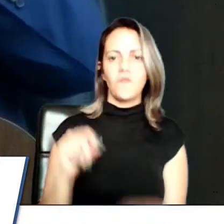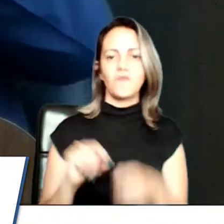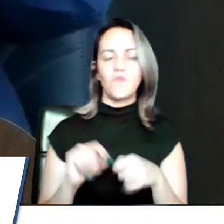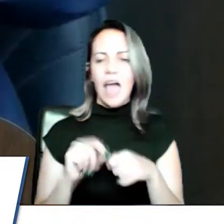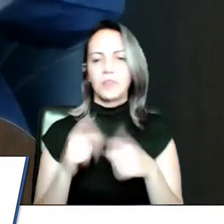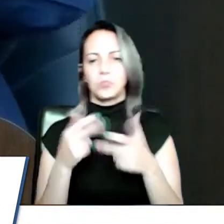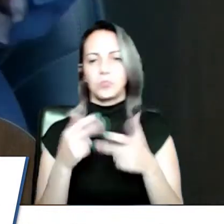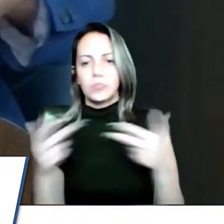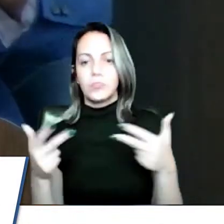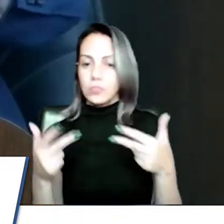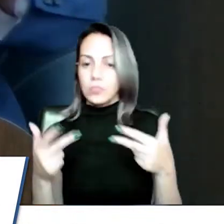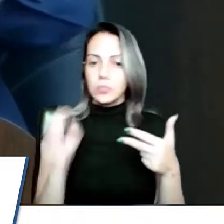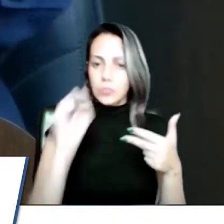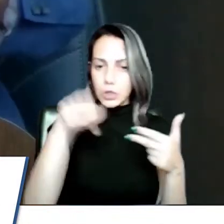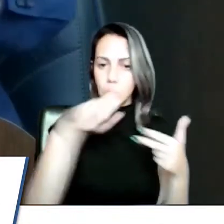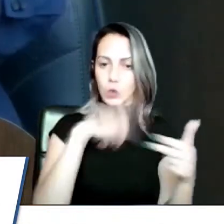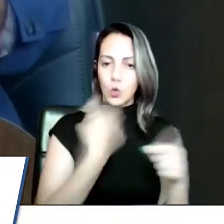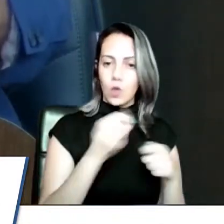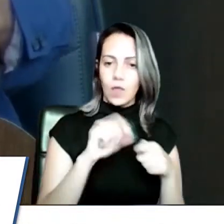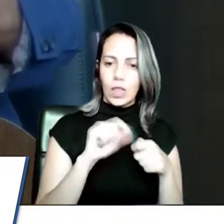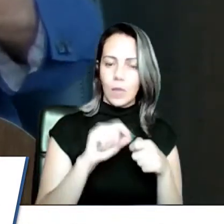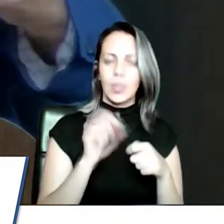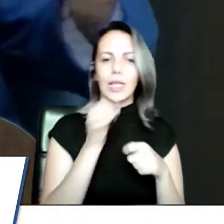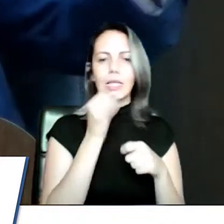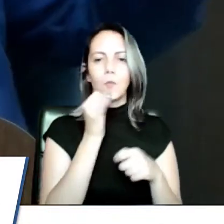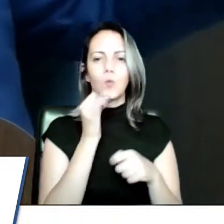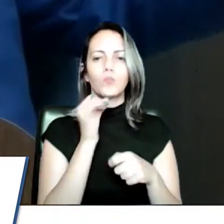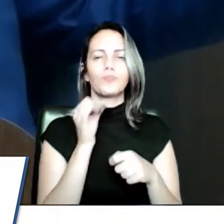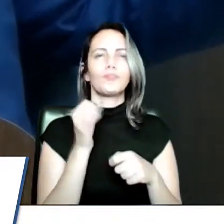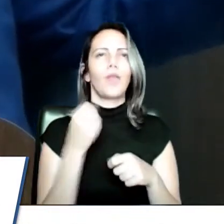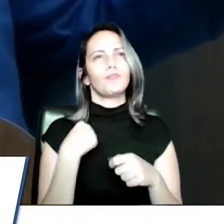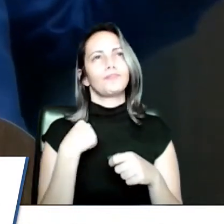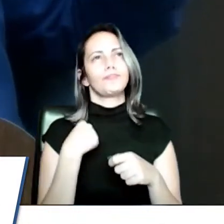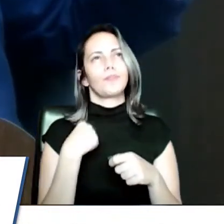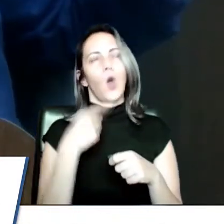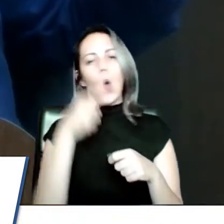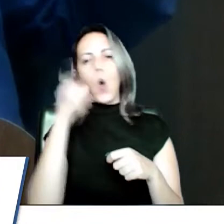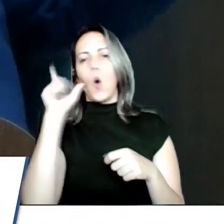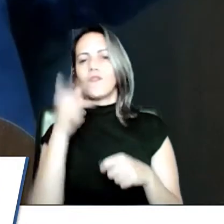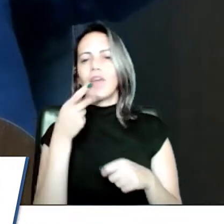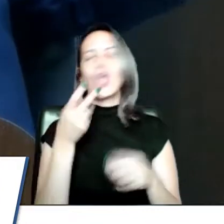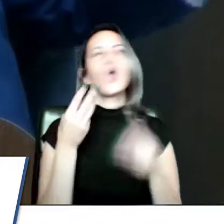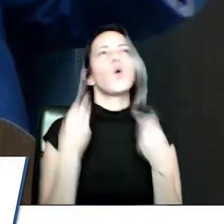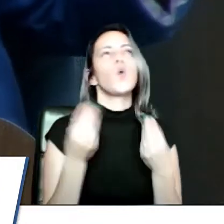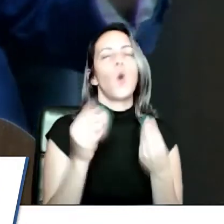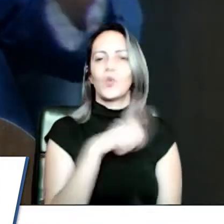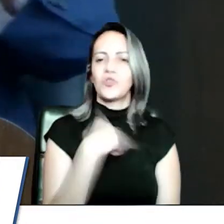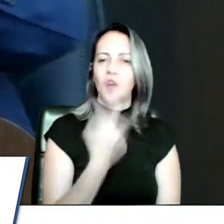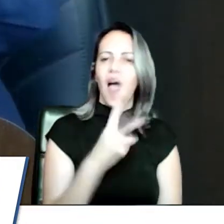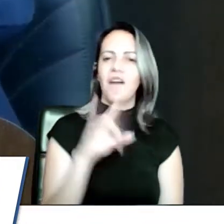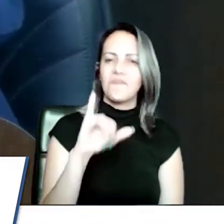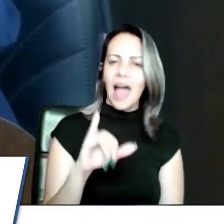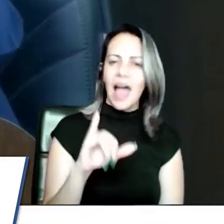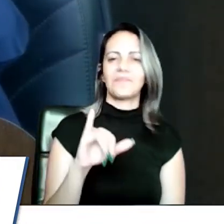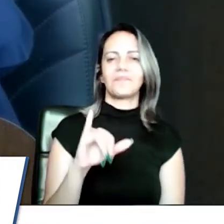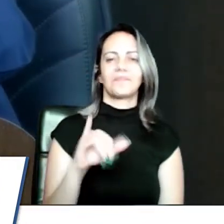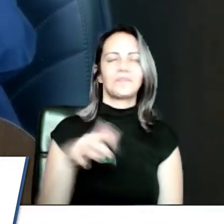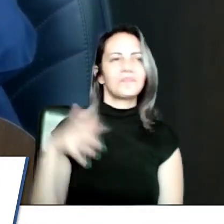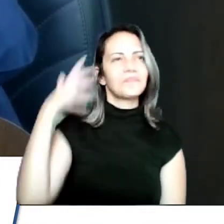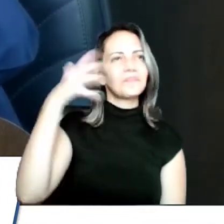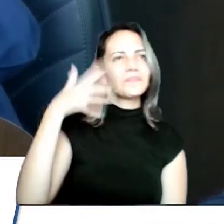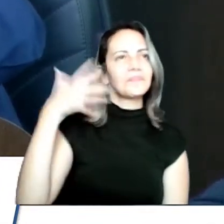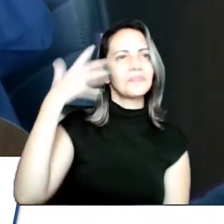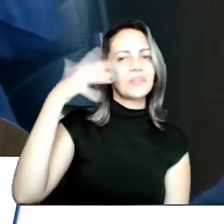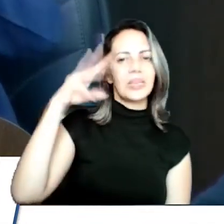eu falei, como que a gente vai usar a palavra na terça-feira? Às vezes, segunda, para chegar na terça, fica muito longe para a gente dar o ponto de vista